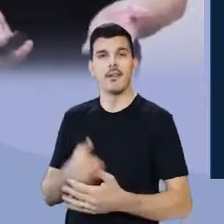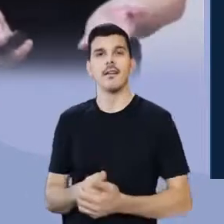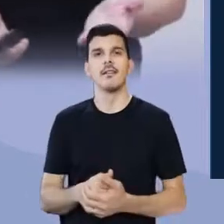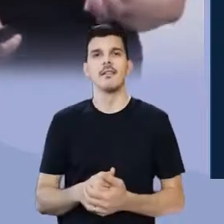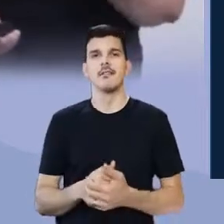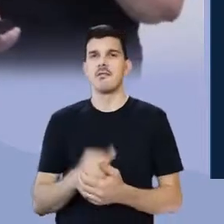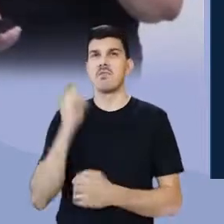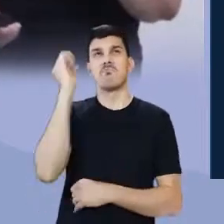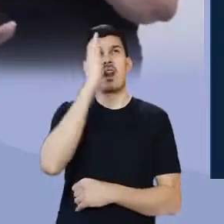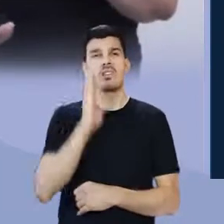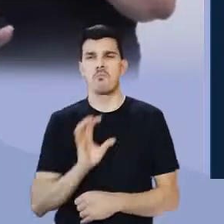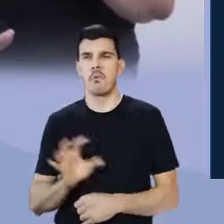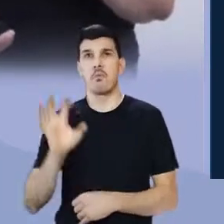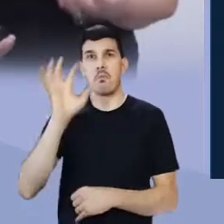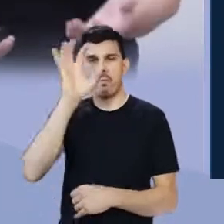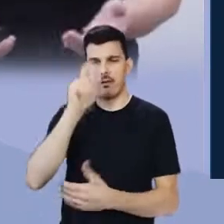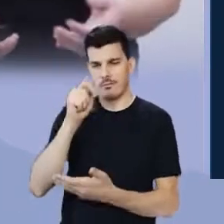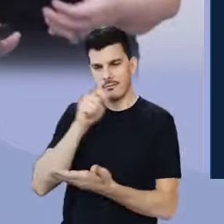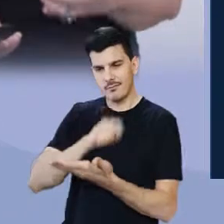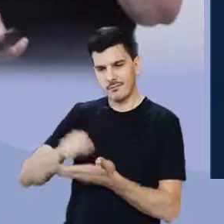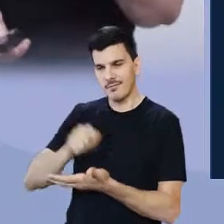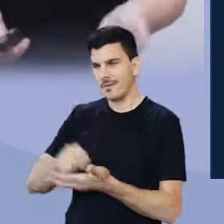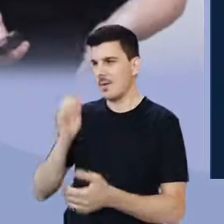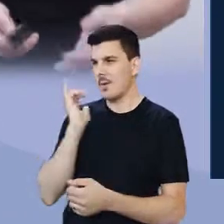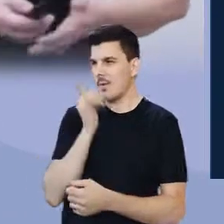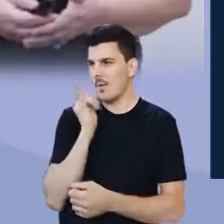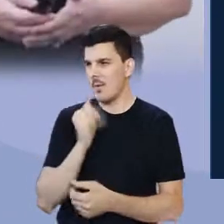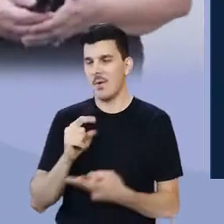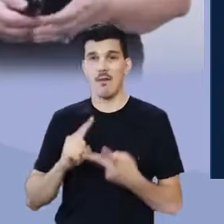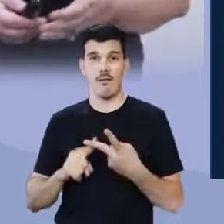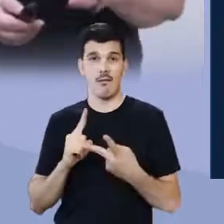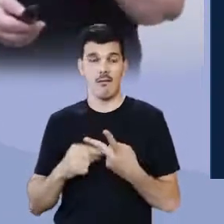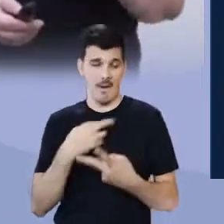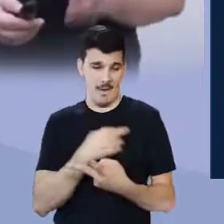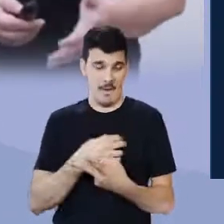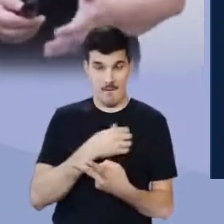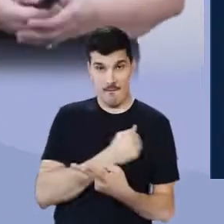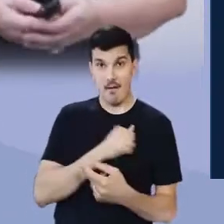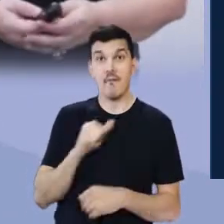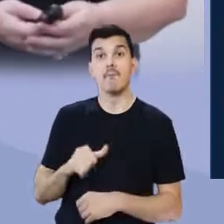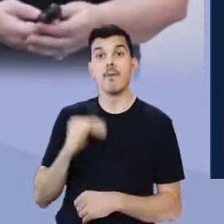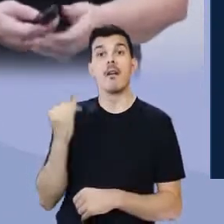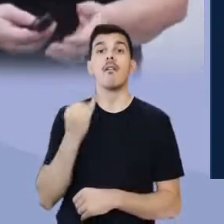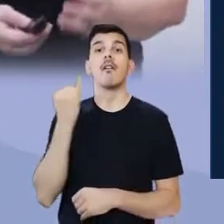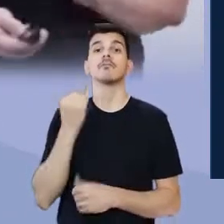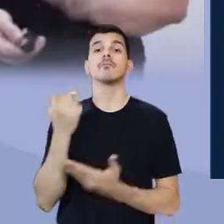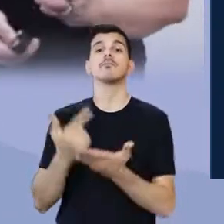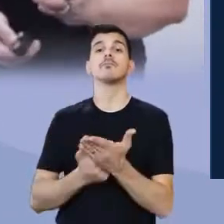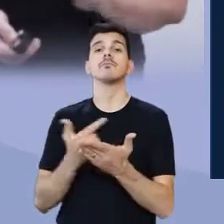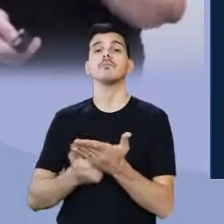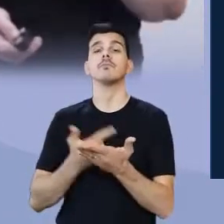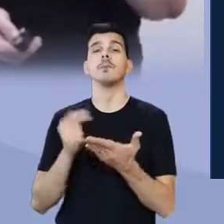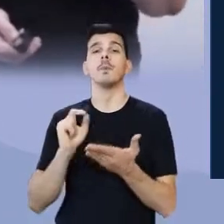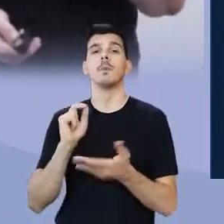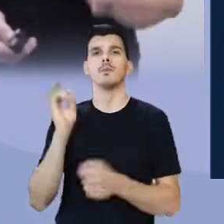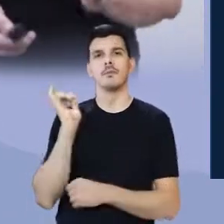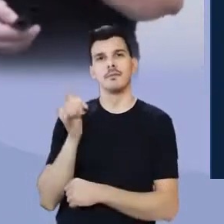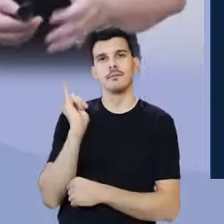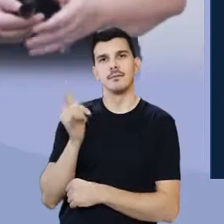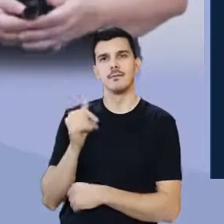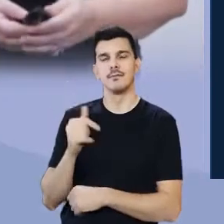nomes. Ele escreveu contos, romances, sua mais importante obra de contos,